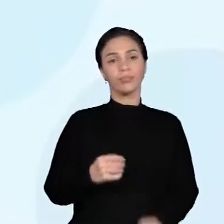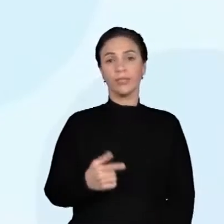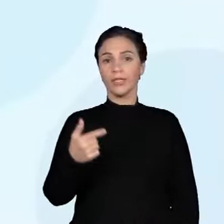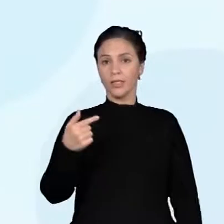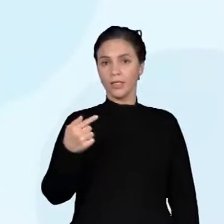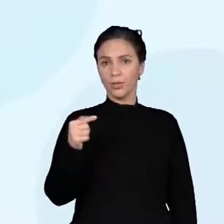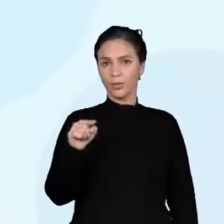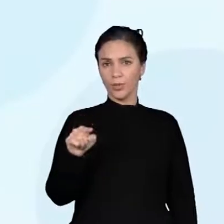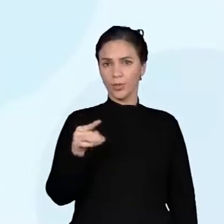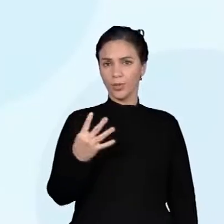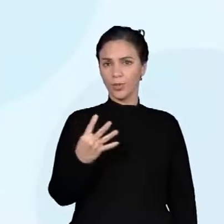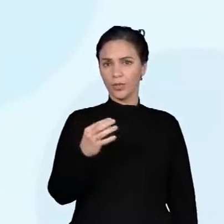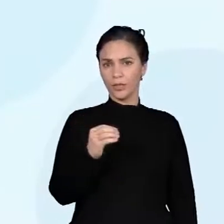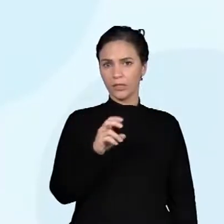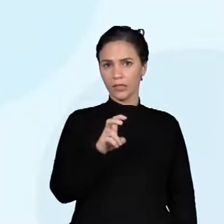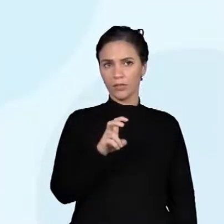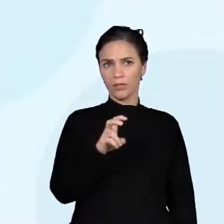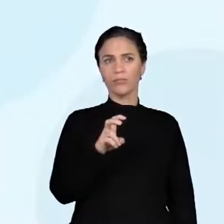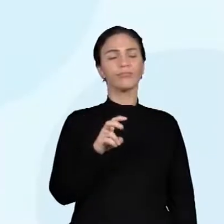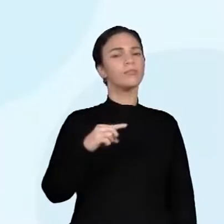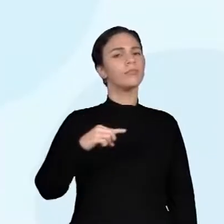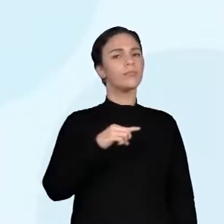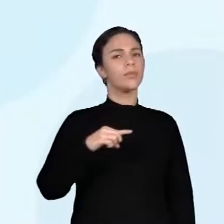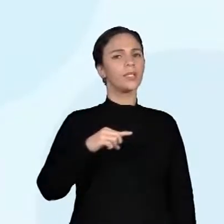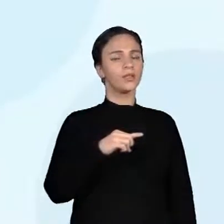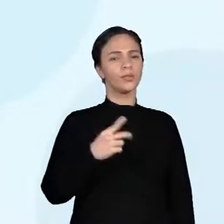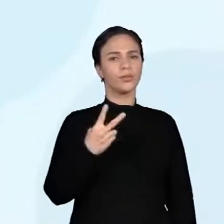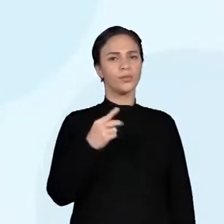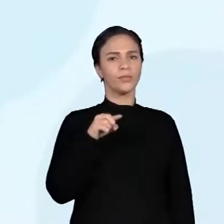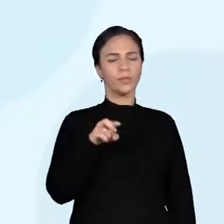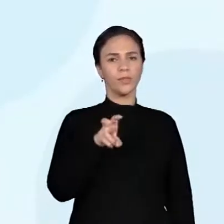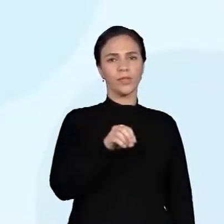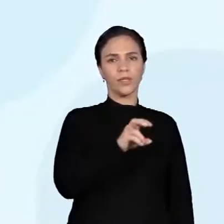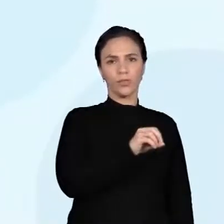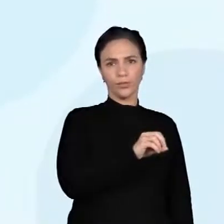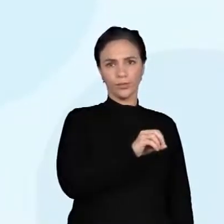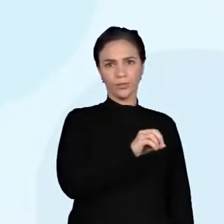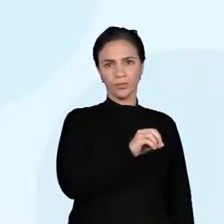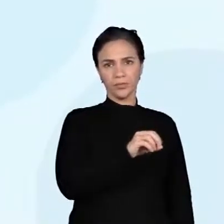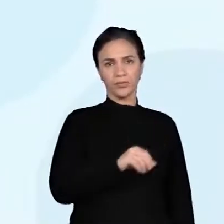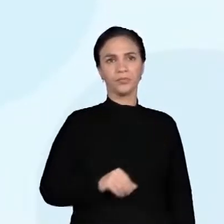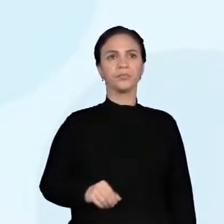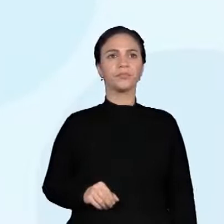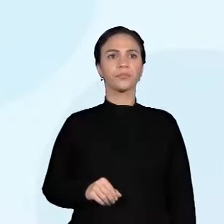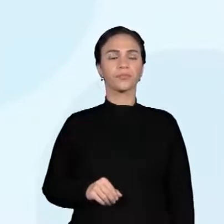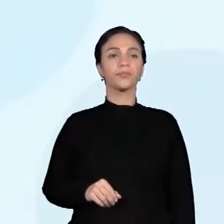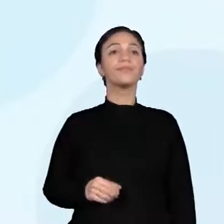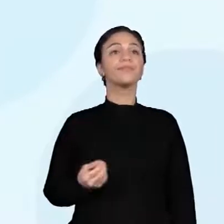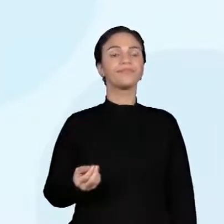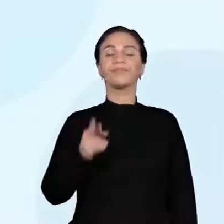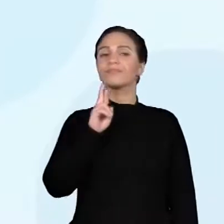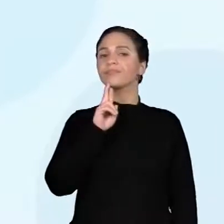.500. E vou obter 4